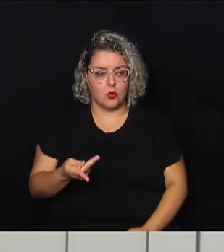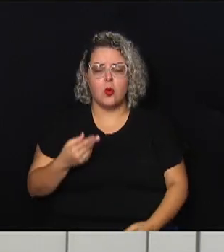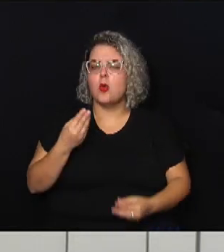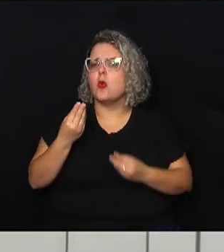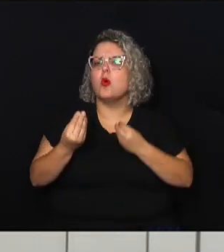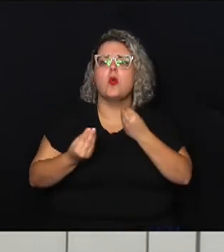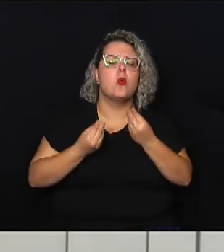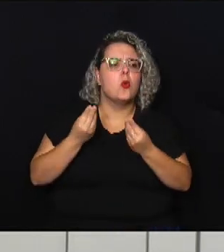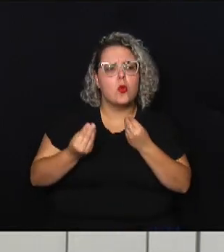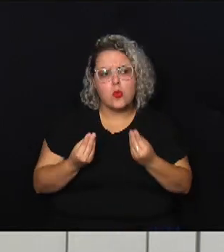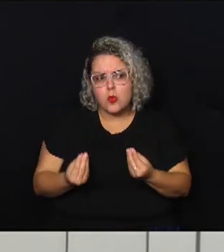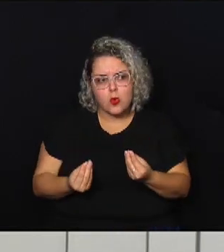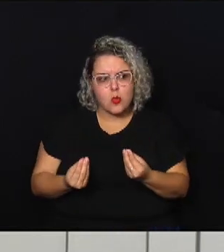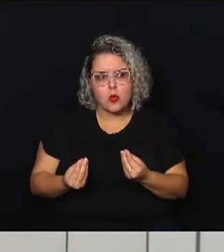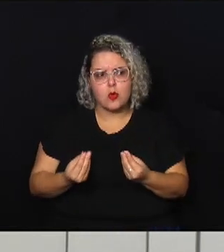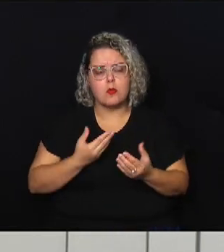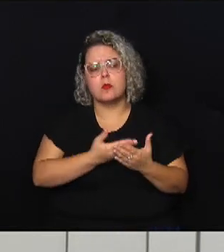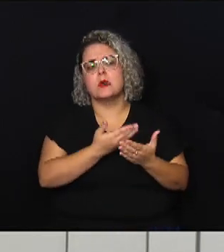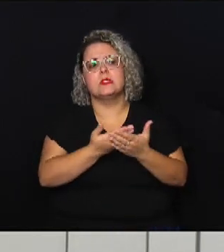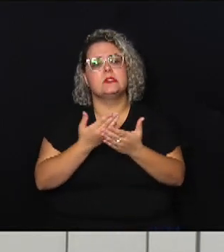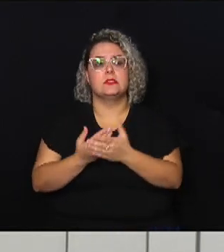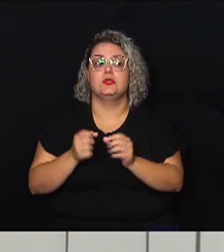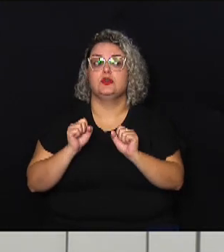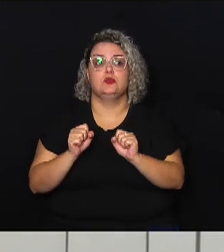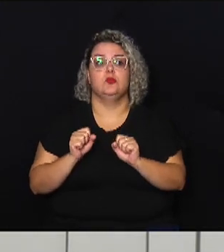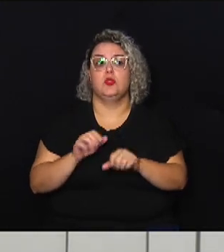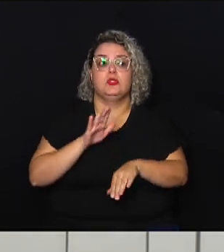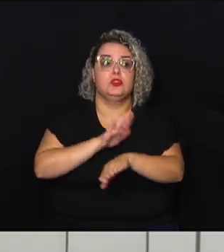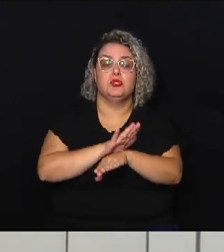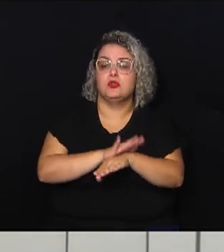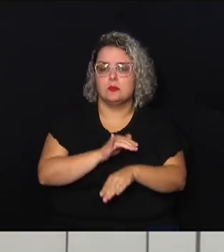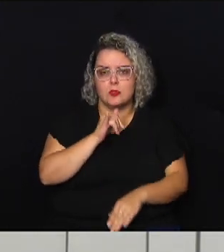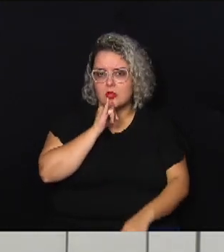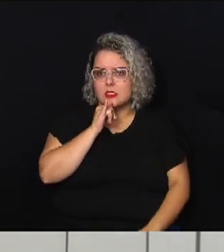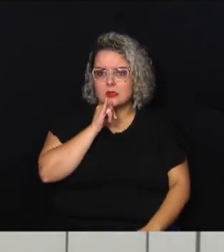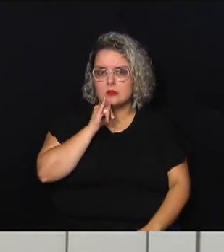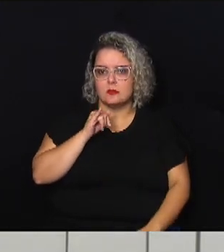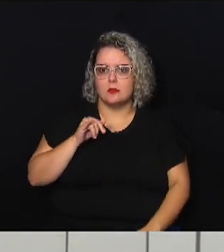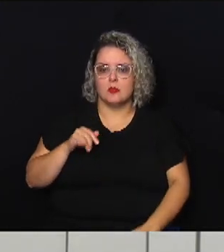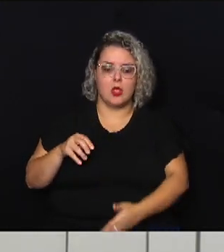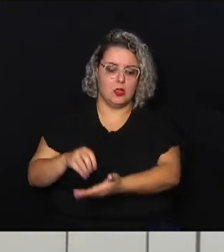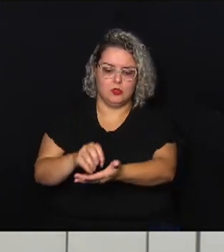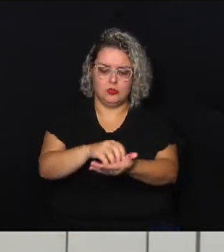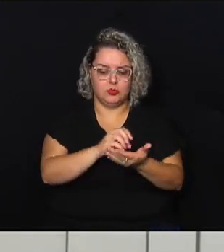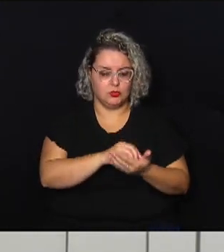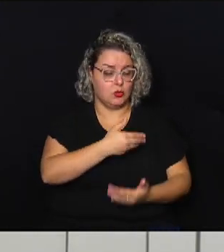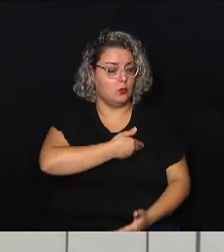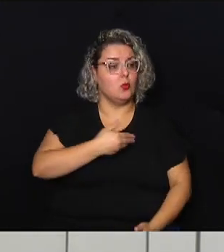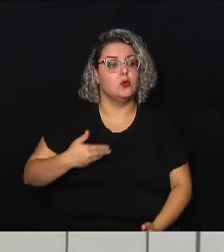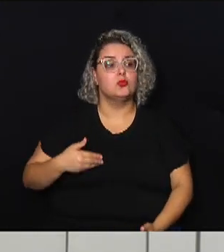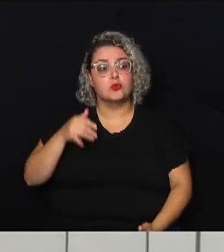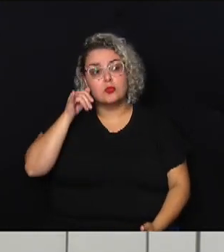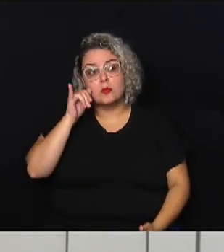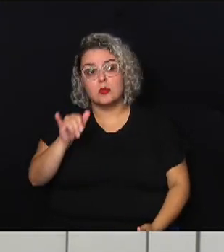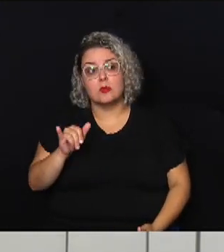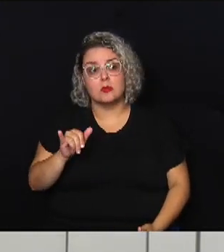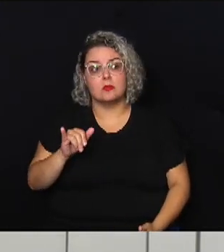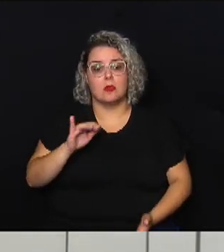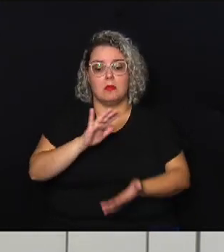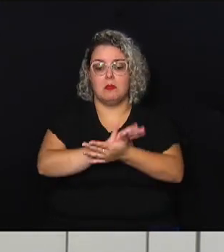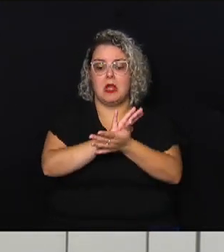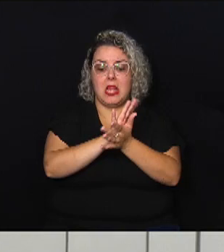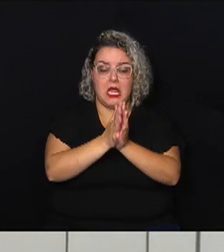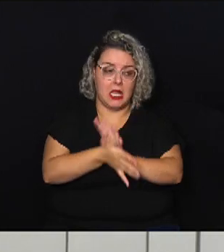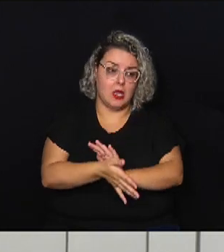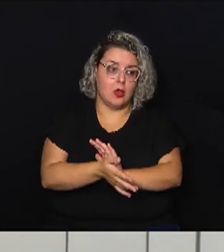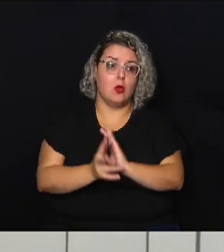esses estudos podem ajudar por exemplo os entes públicos numa prevenção de um desastre como aconteceu